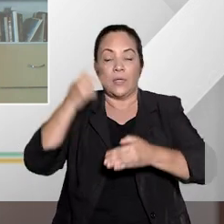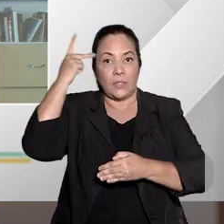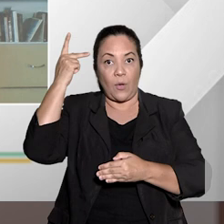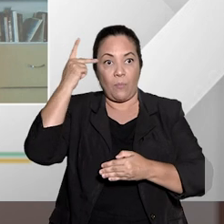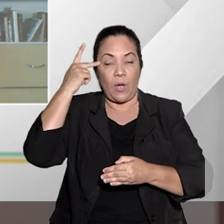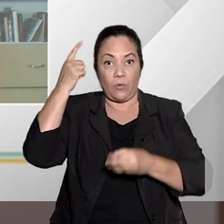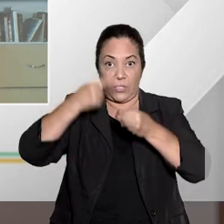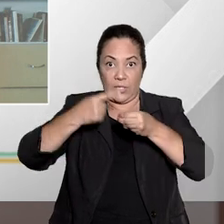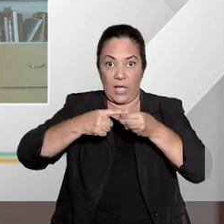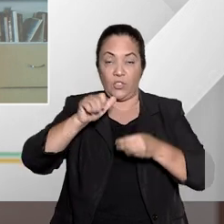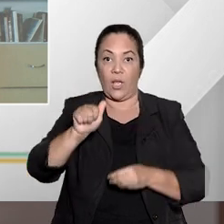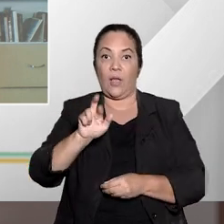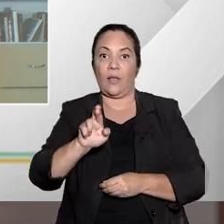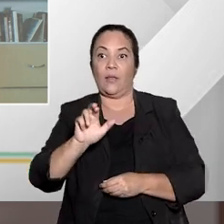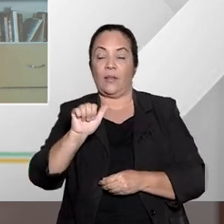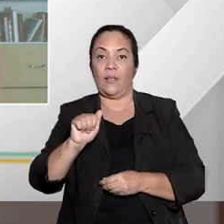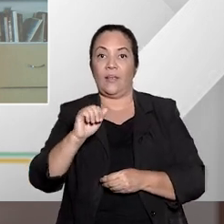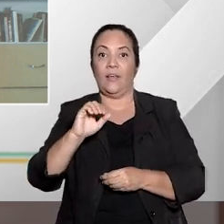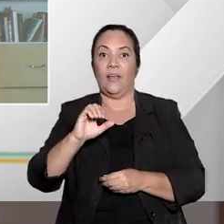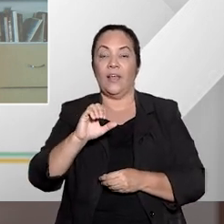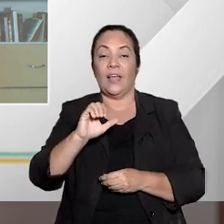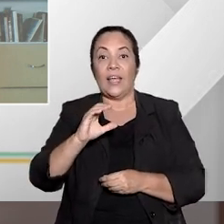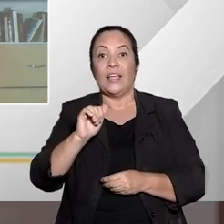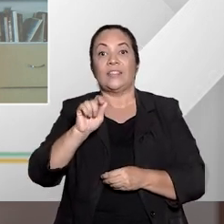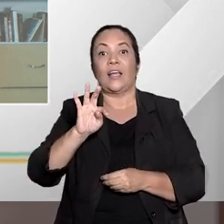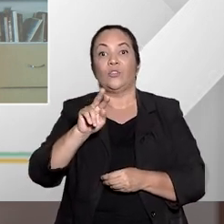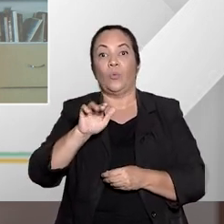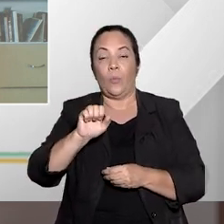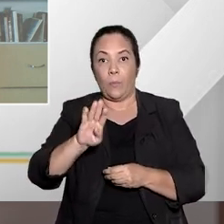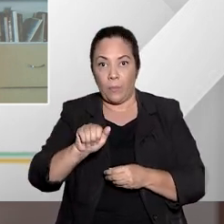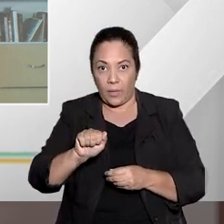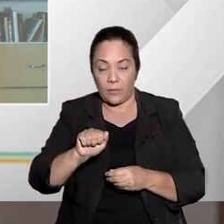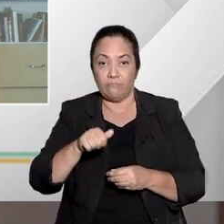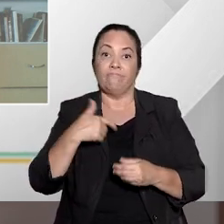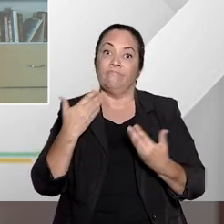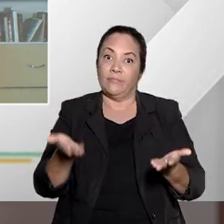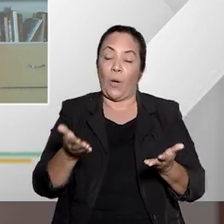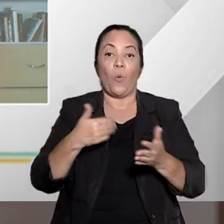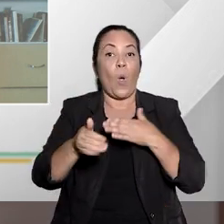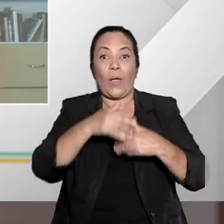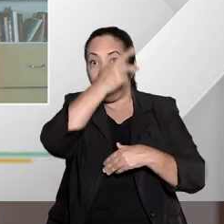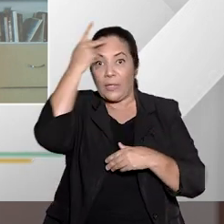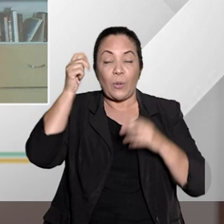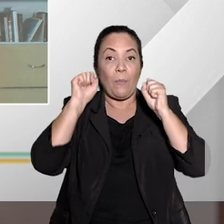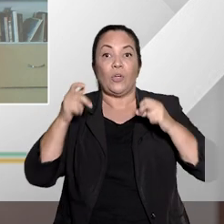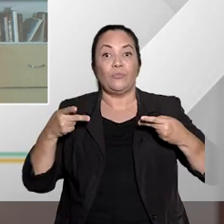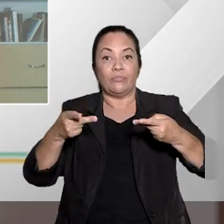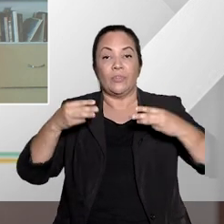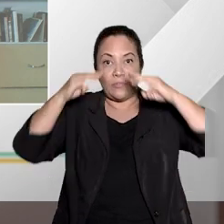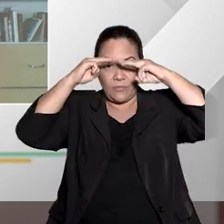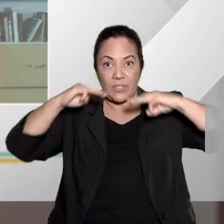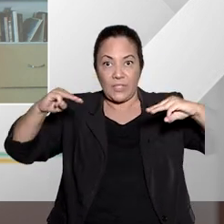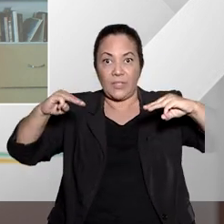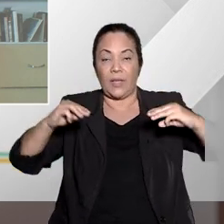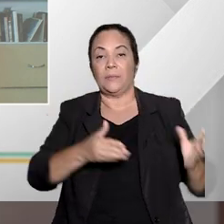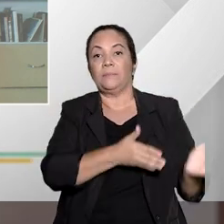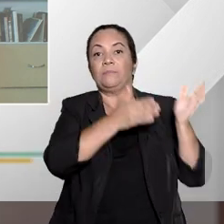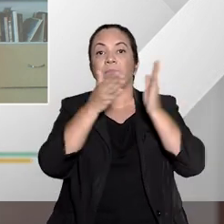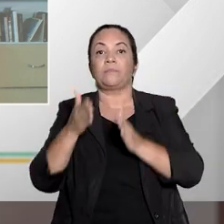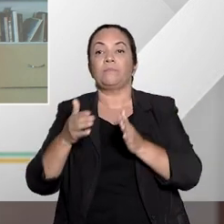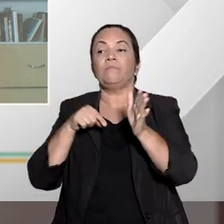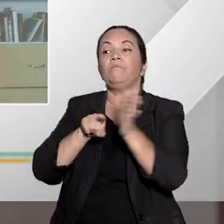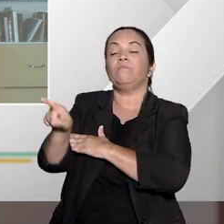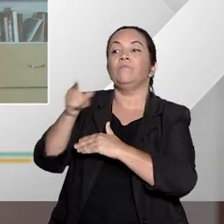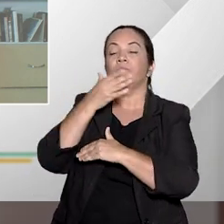Arassatuba. Então, esse material está exposto no Museu aqui do STJ e qualquer pessoa pode visitar. Bom, ainda com o senhor, doutor